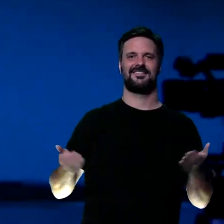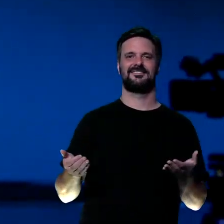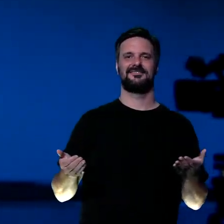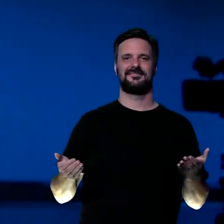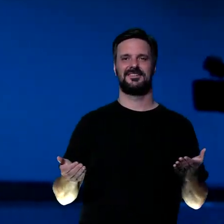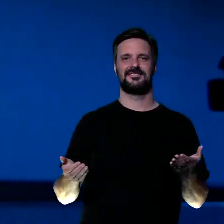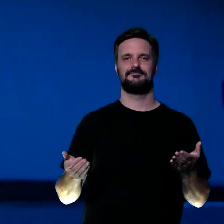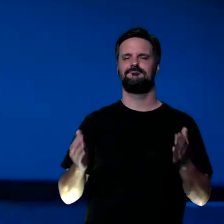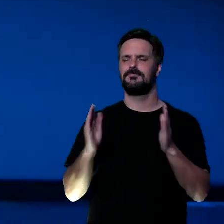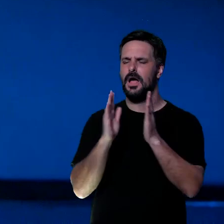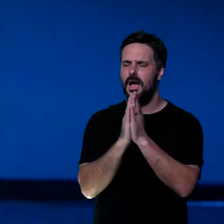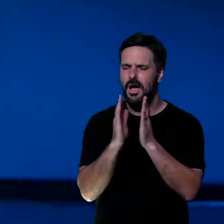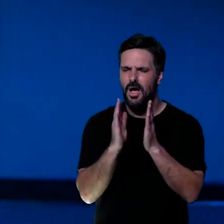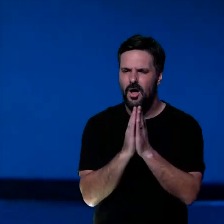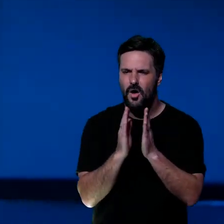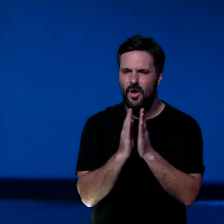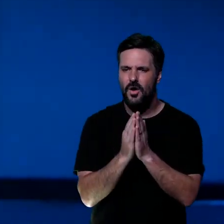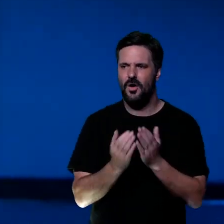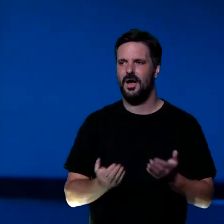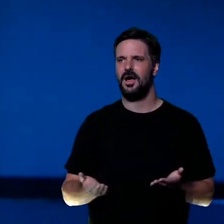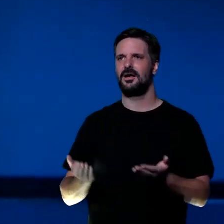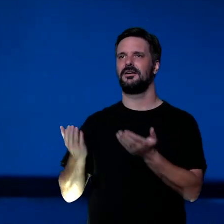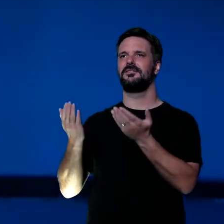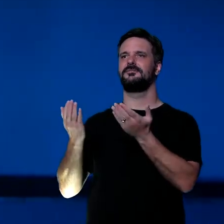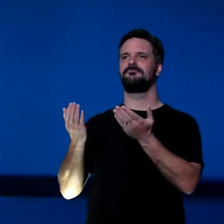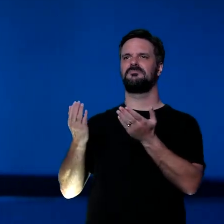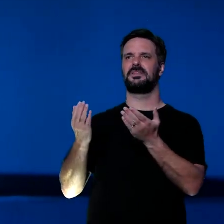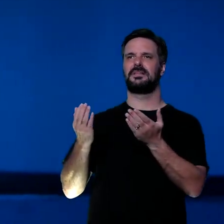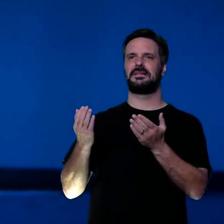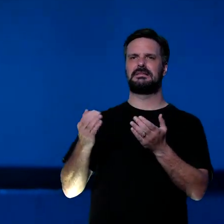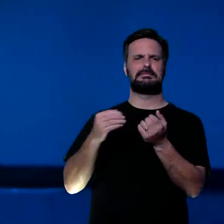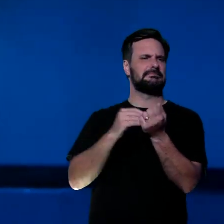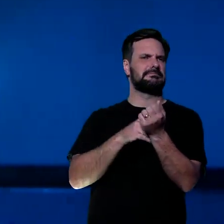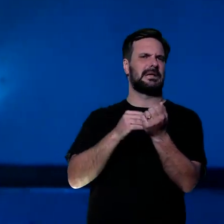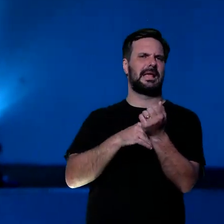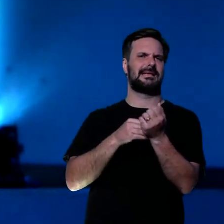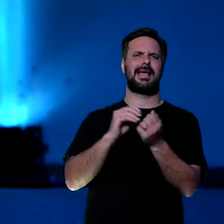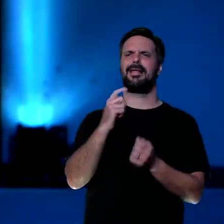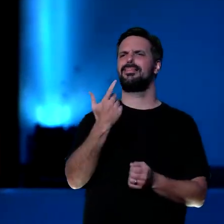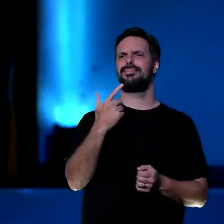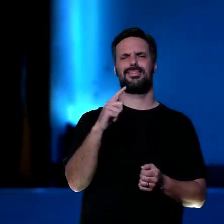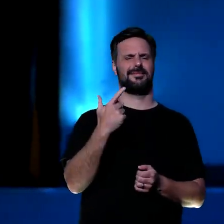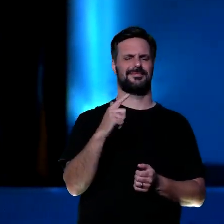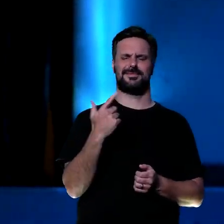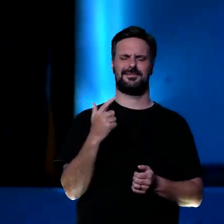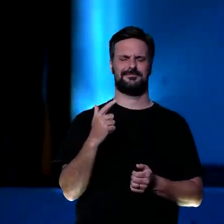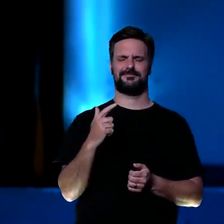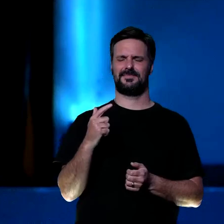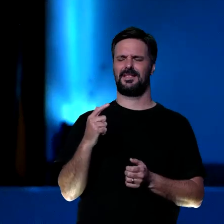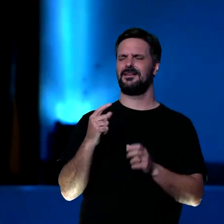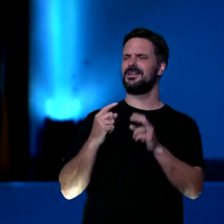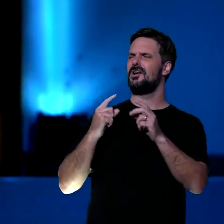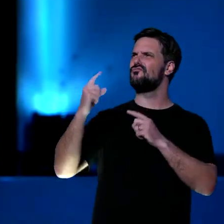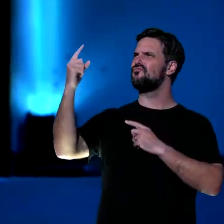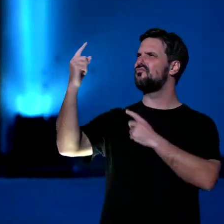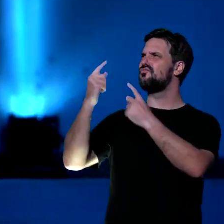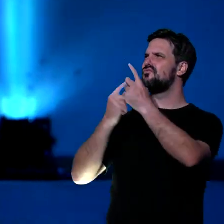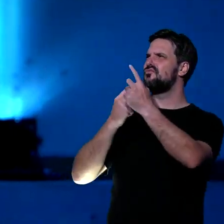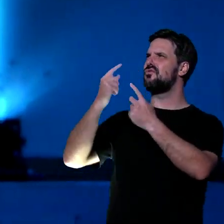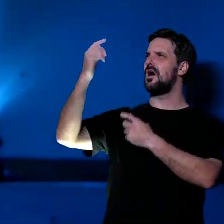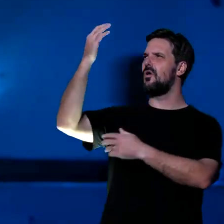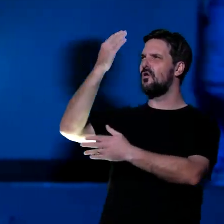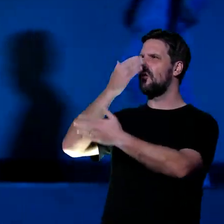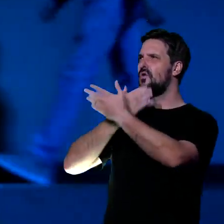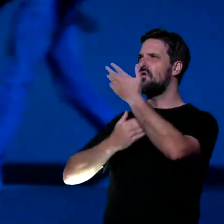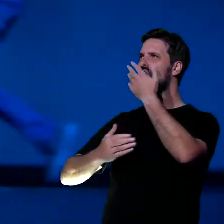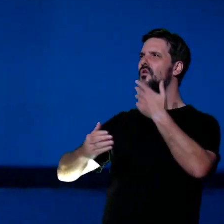você vai começar a orar agora, meu irmão, tem segredo, é só se conectar, a presença de Deus, aqui, Jesus